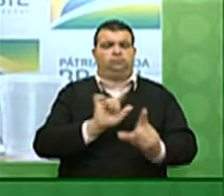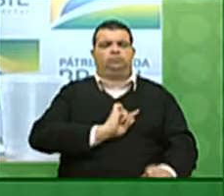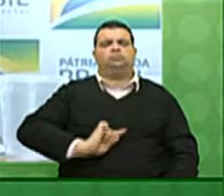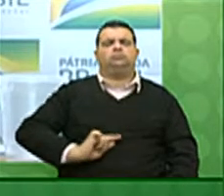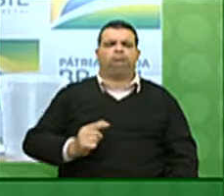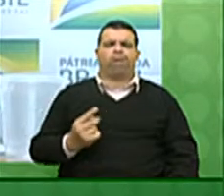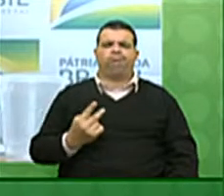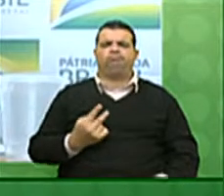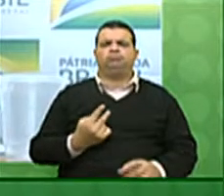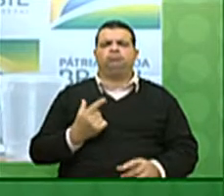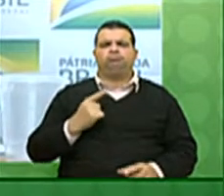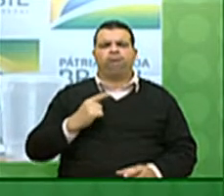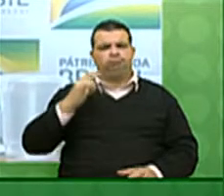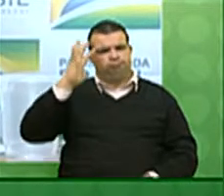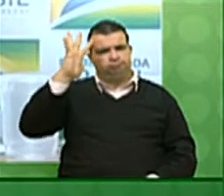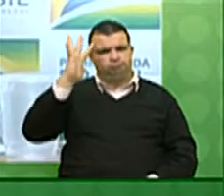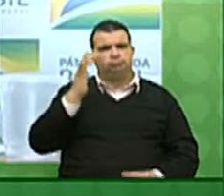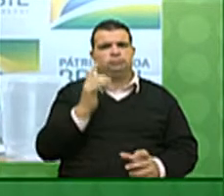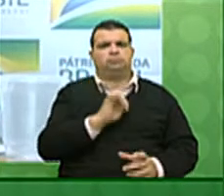alguma solução